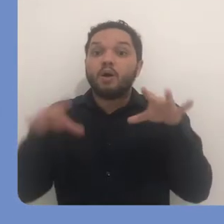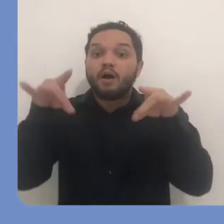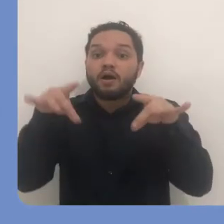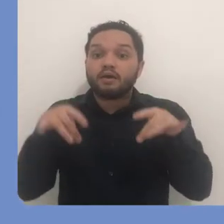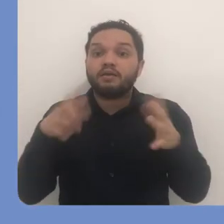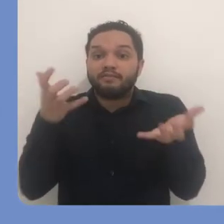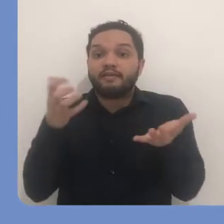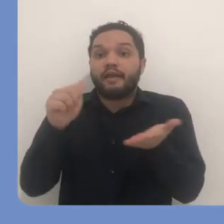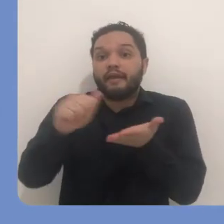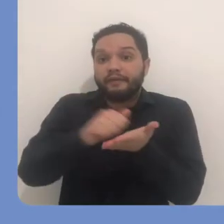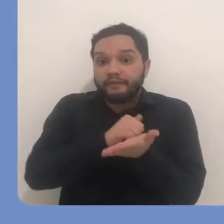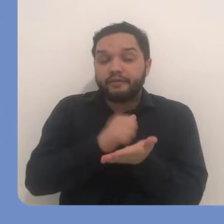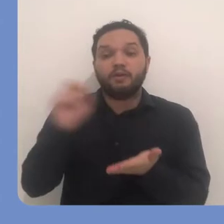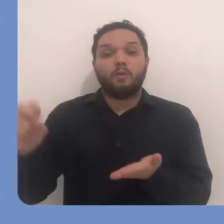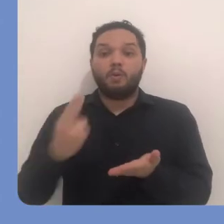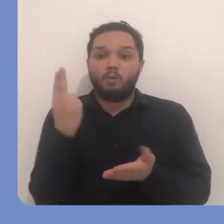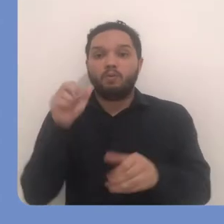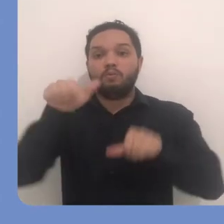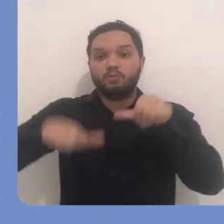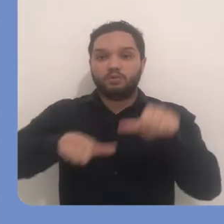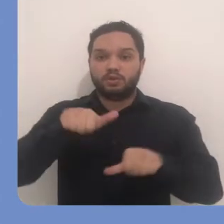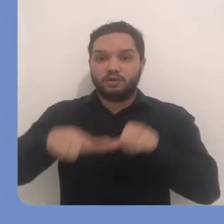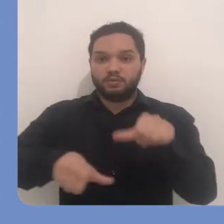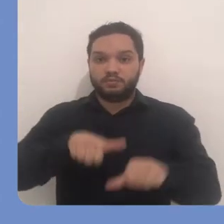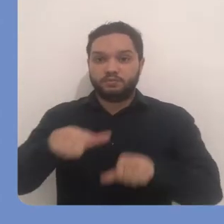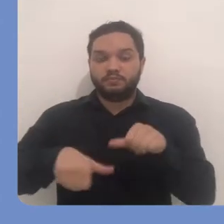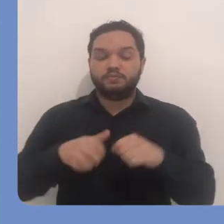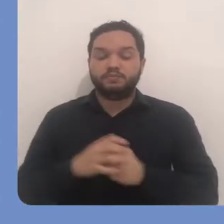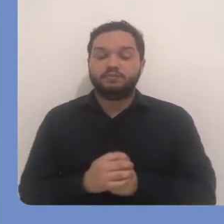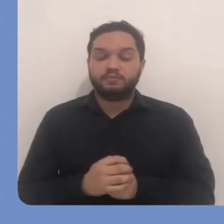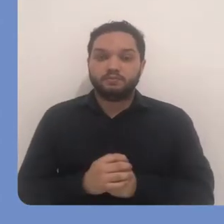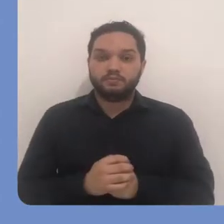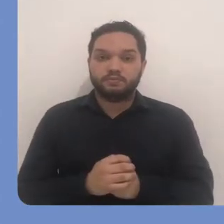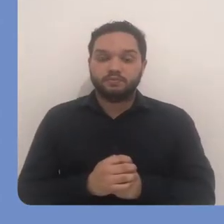item que você deseja fazer a exclusão ou a alteração.